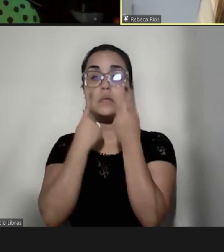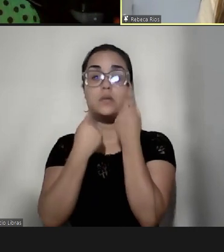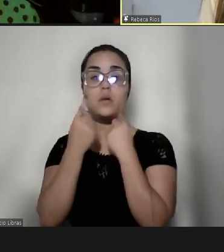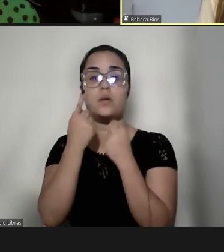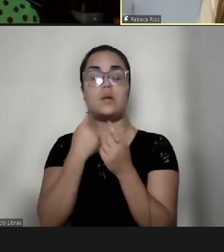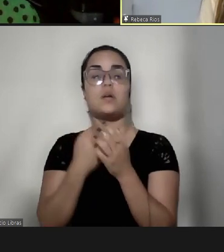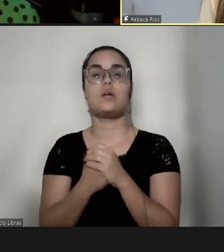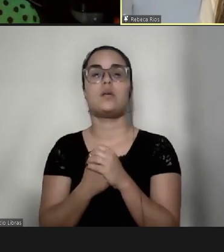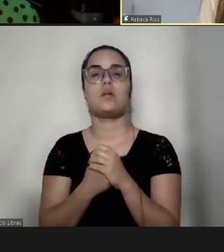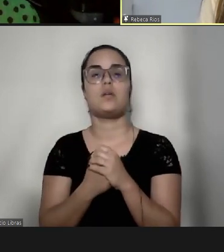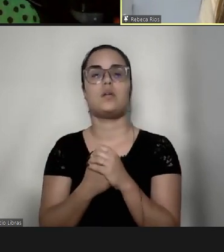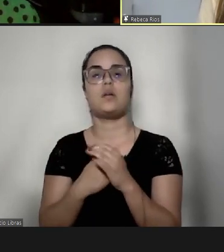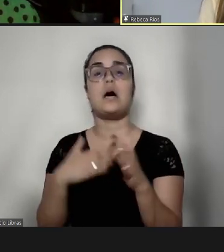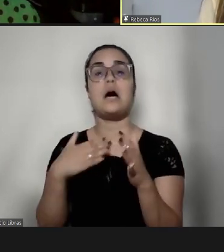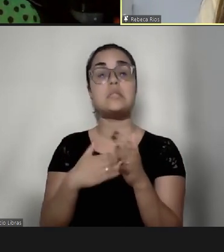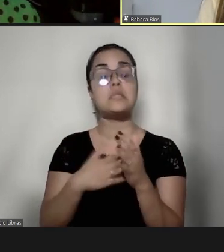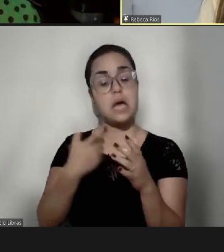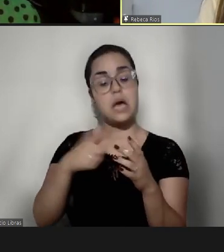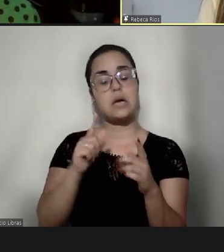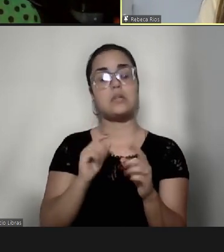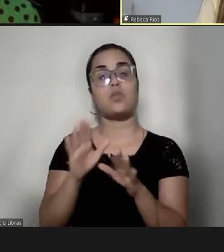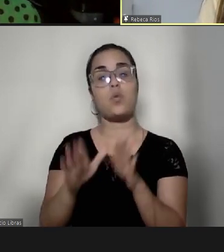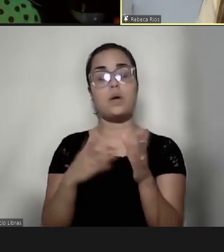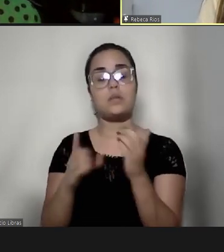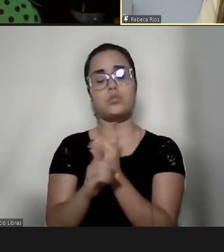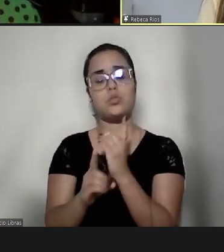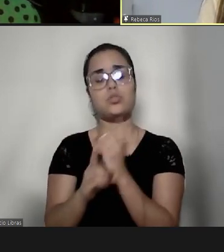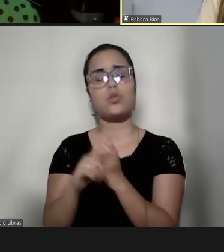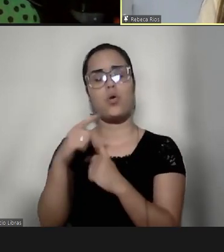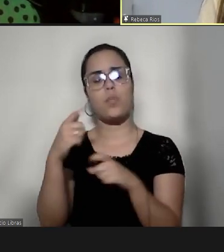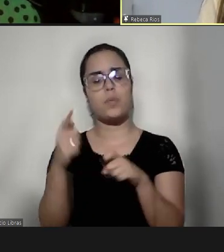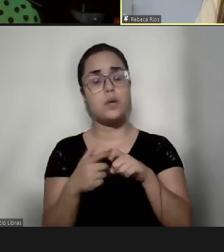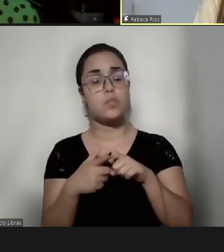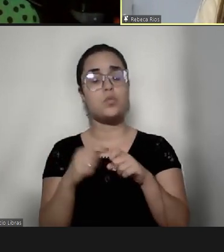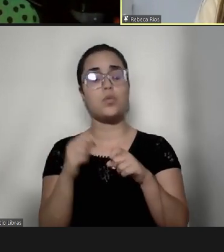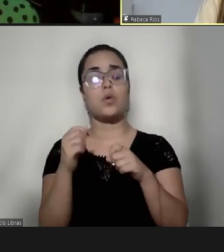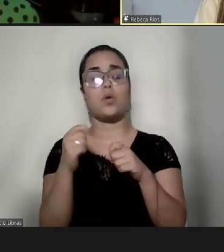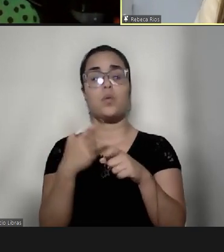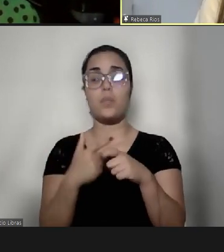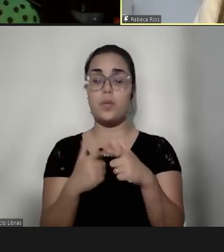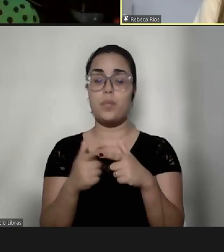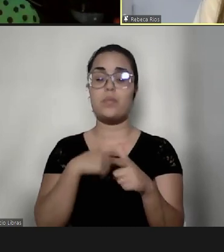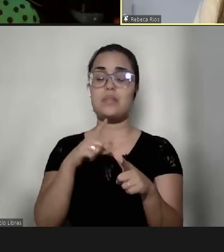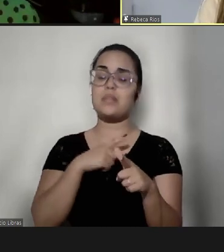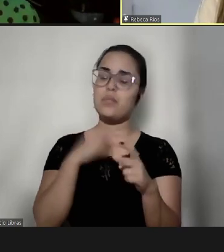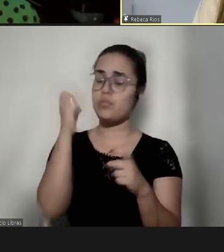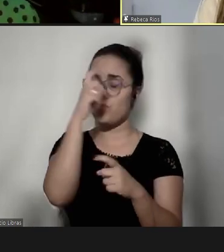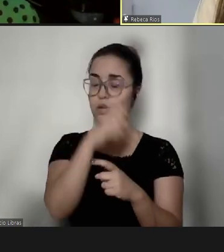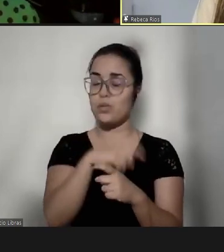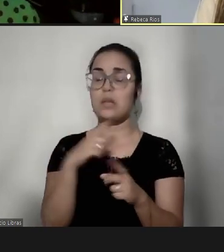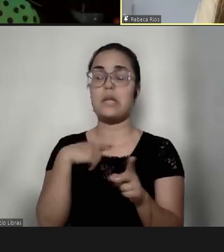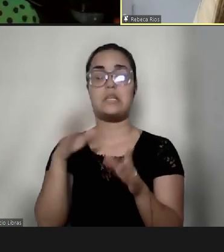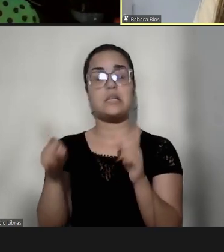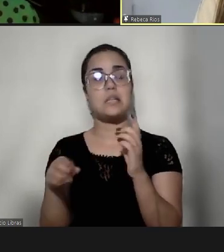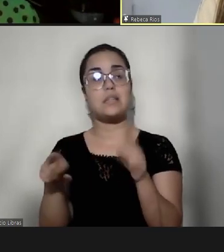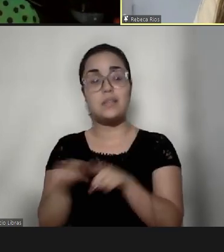então até isso, quando a gente descobre também o diagnóstico do nosso filho, a gente tem dificuldade até de chorar, porque é como se a gente não